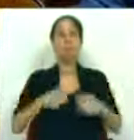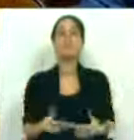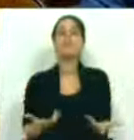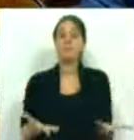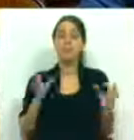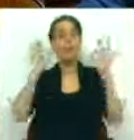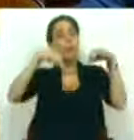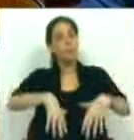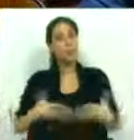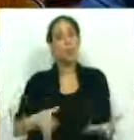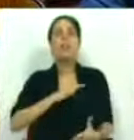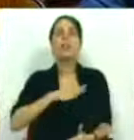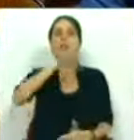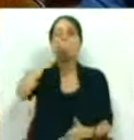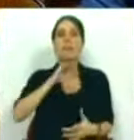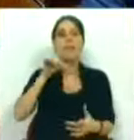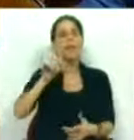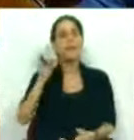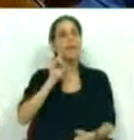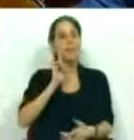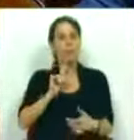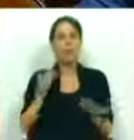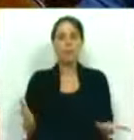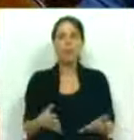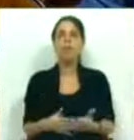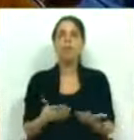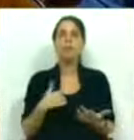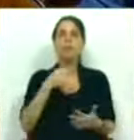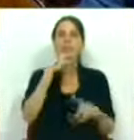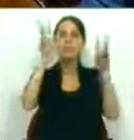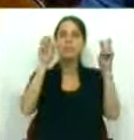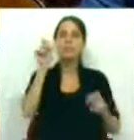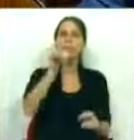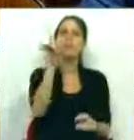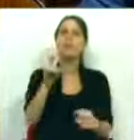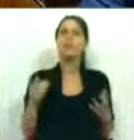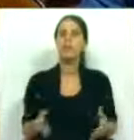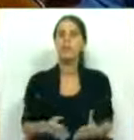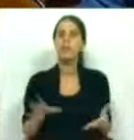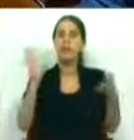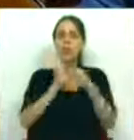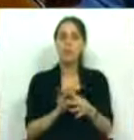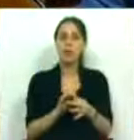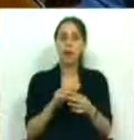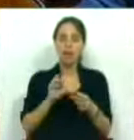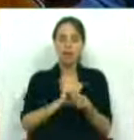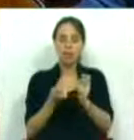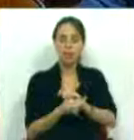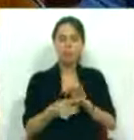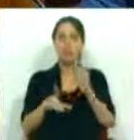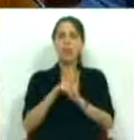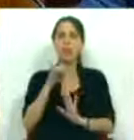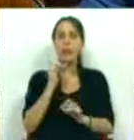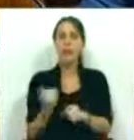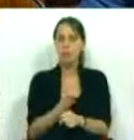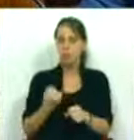Por fim, Sr. Ministro, mas não menos importante, permita-me que aborde a questão relacionada com a reforma da